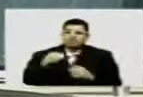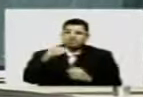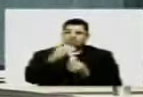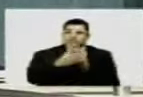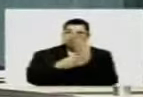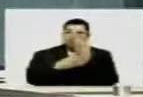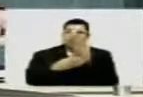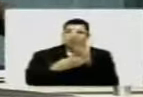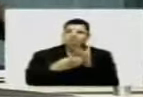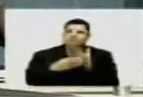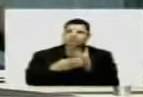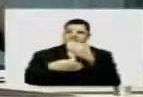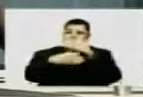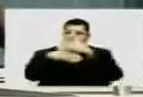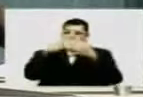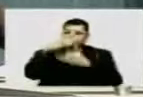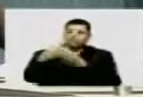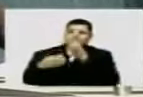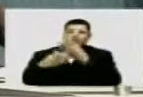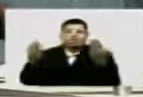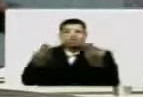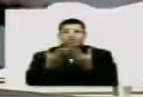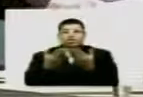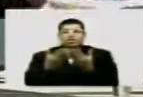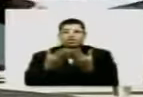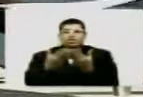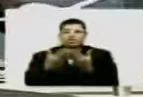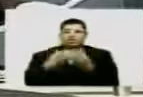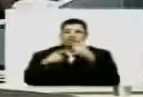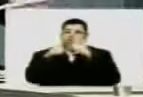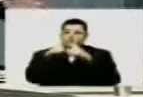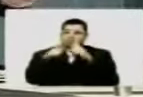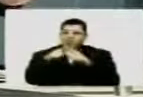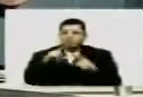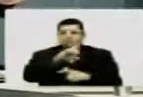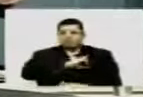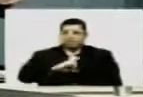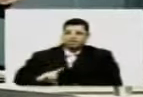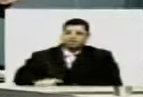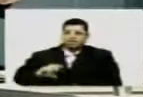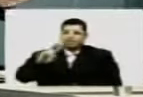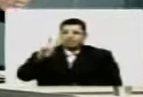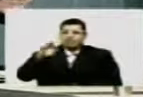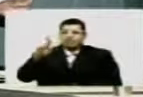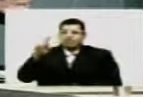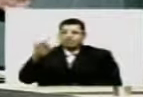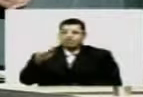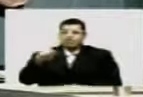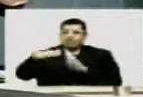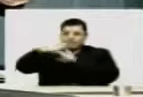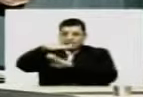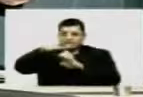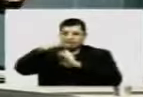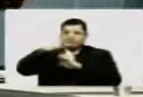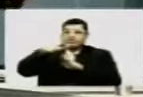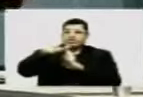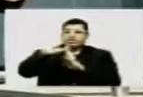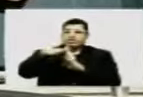que entrar em reforma. Agora, que é mais grave, deputada Vera? A empresa